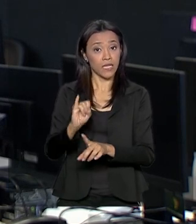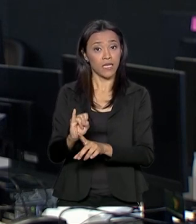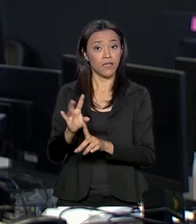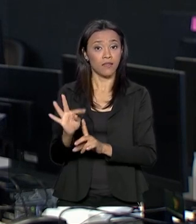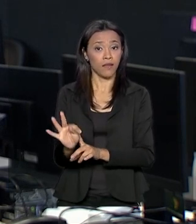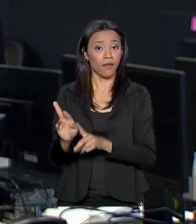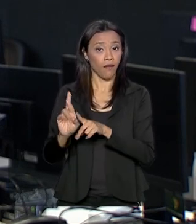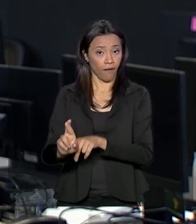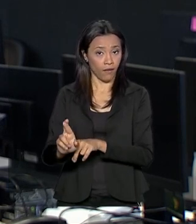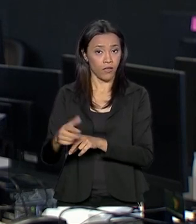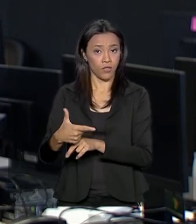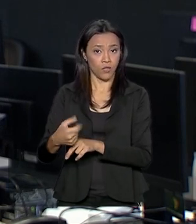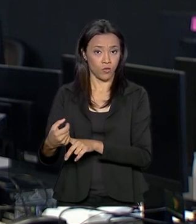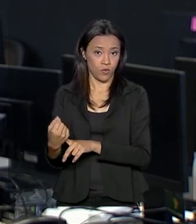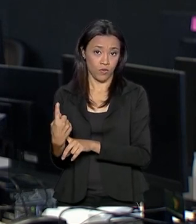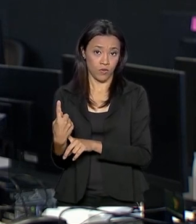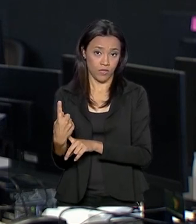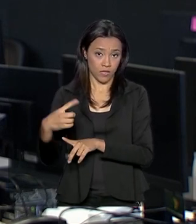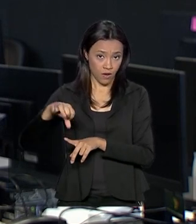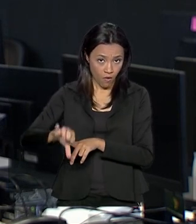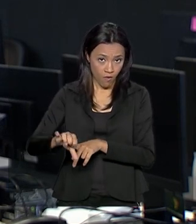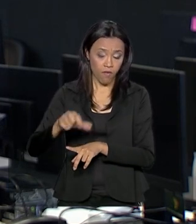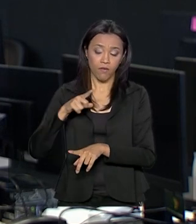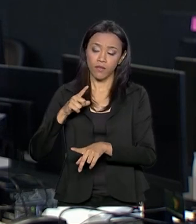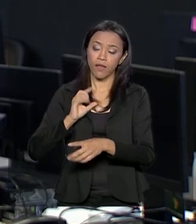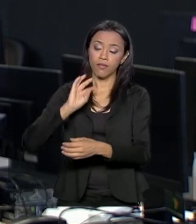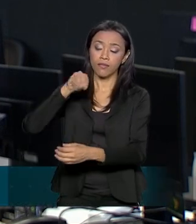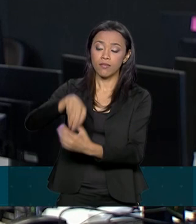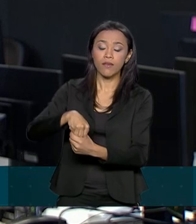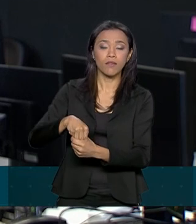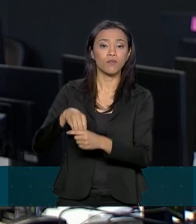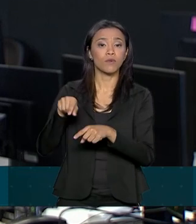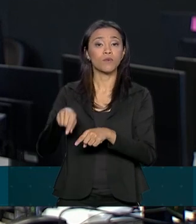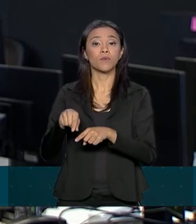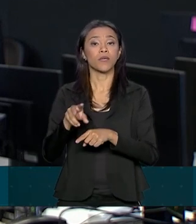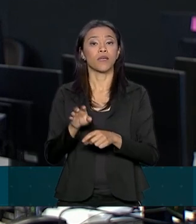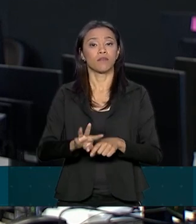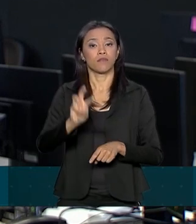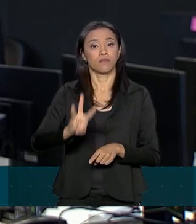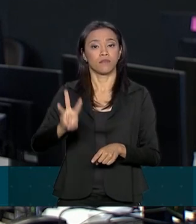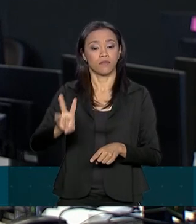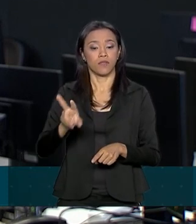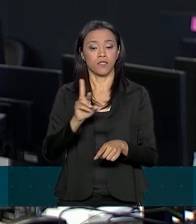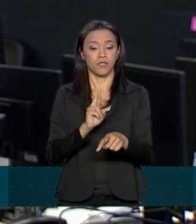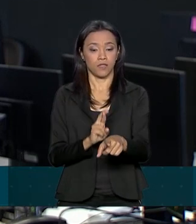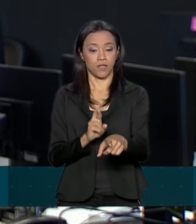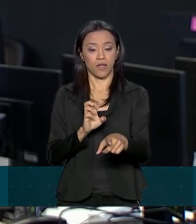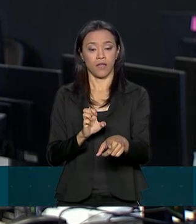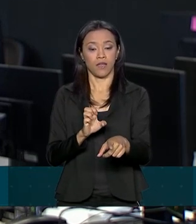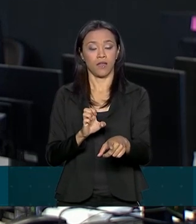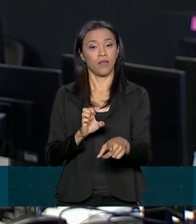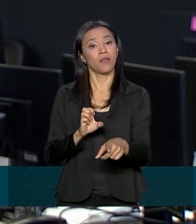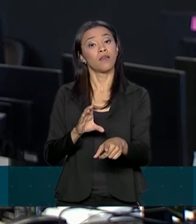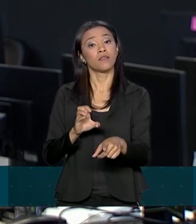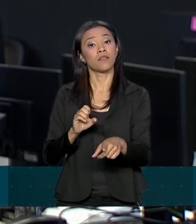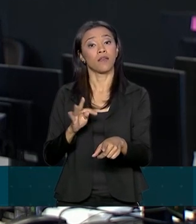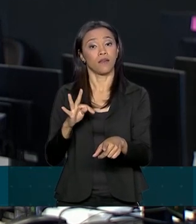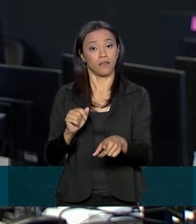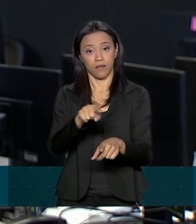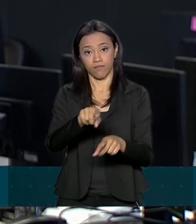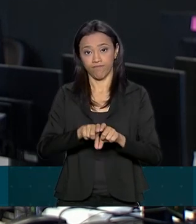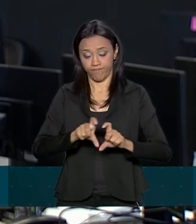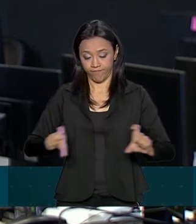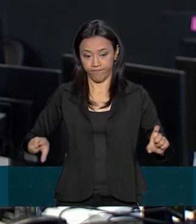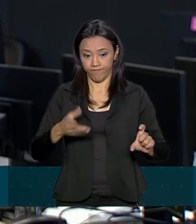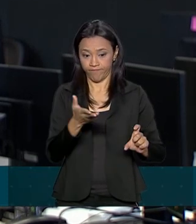2019 disponível no site da Receita Federal. Esse ano, o proprietário precisa declarar também o